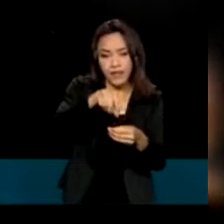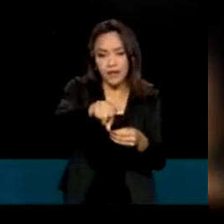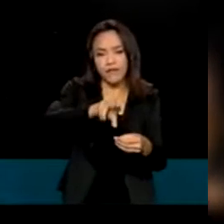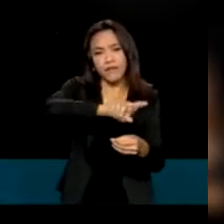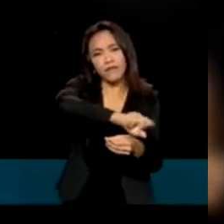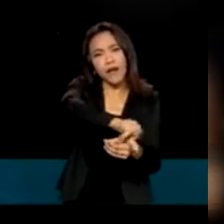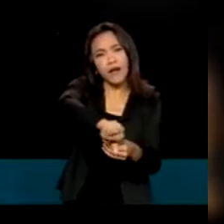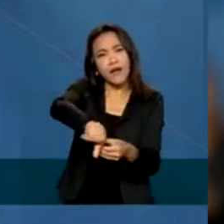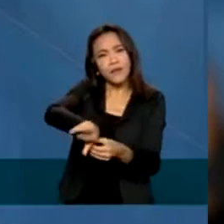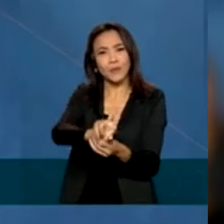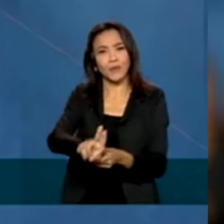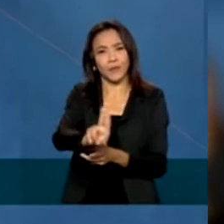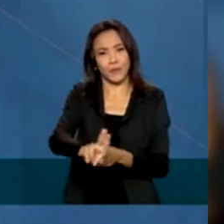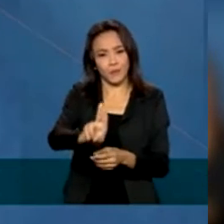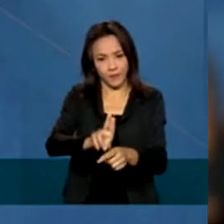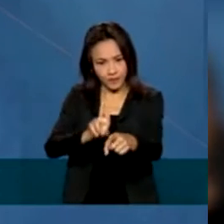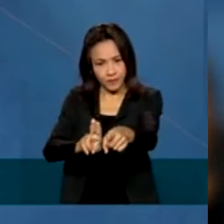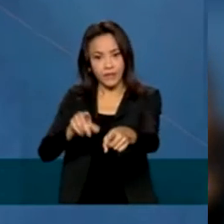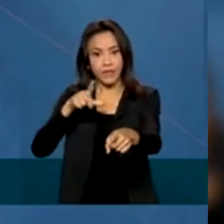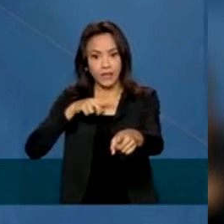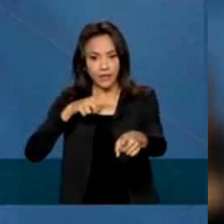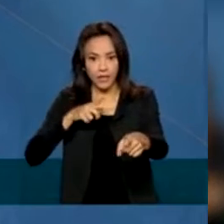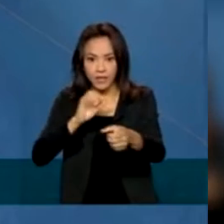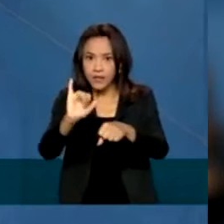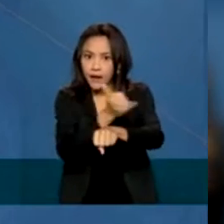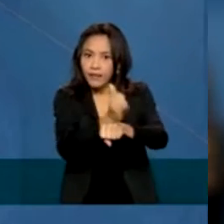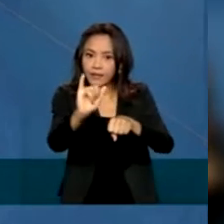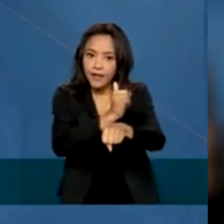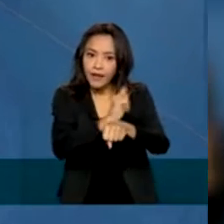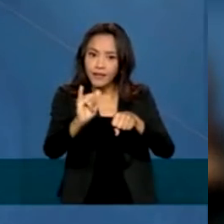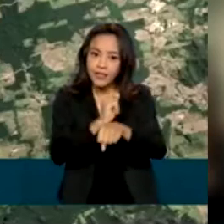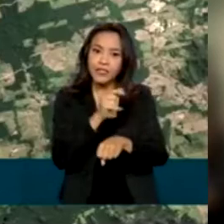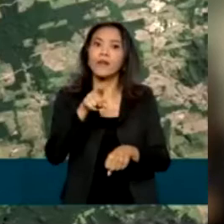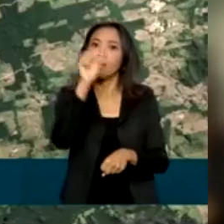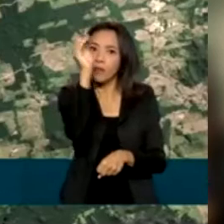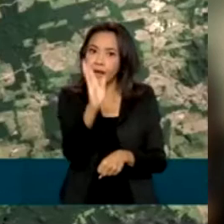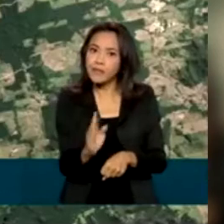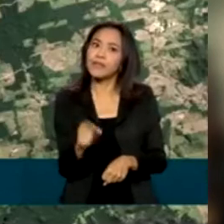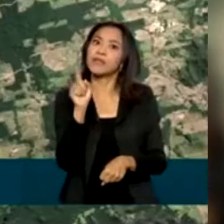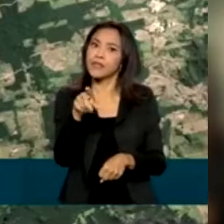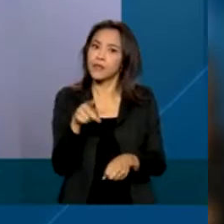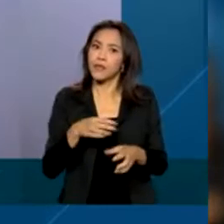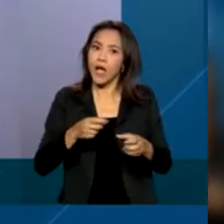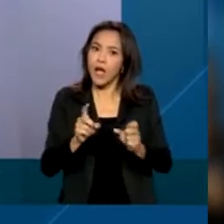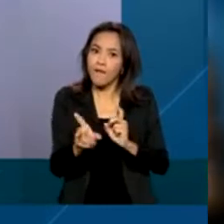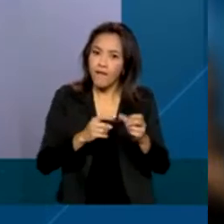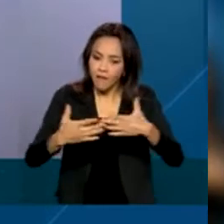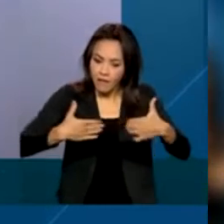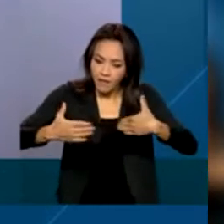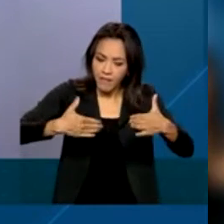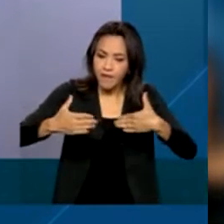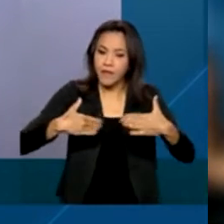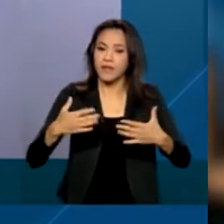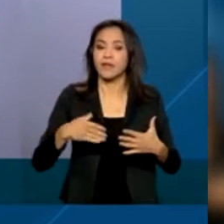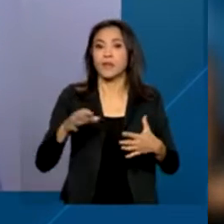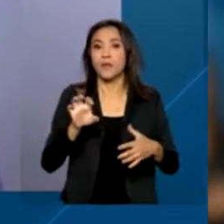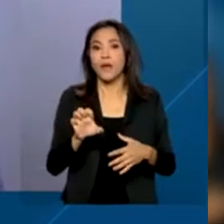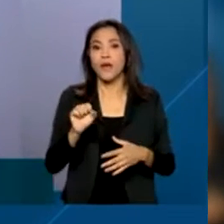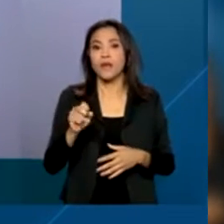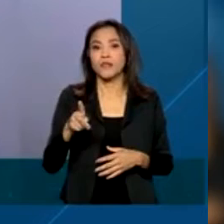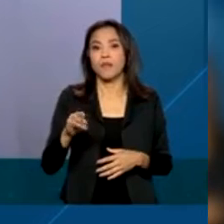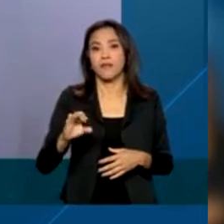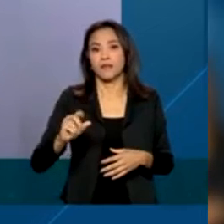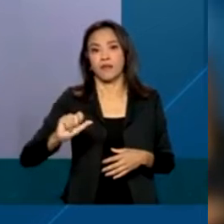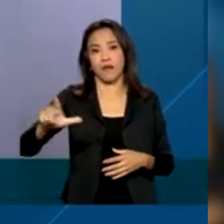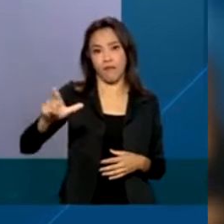aplicações possíveis que trazem uma posição estratégica para o Brasil no mercado espacial. Ele é um satélite que vai permitir, por